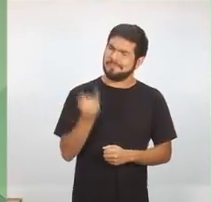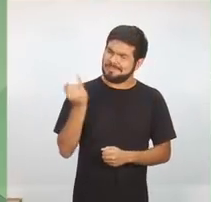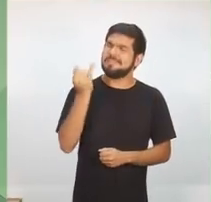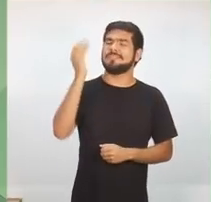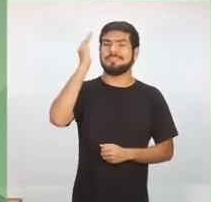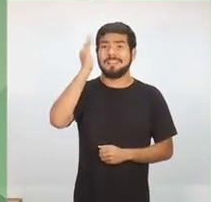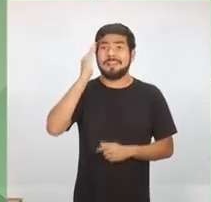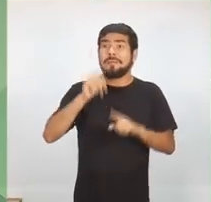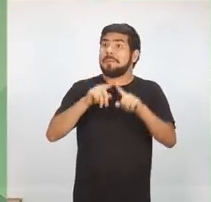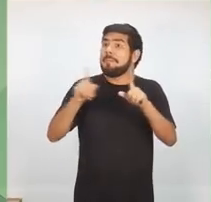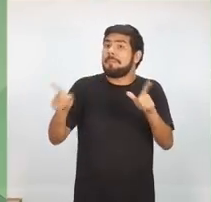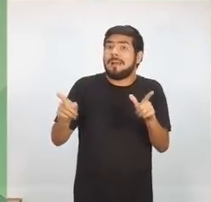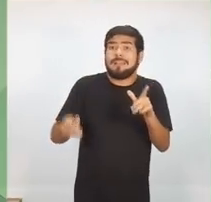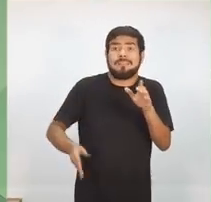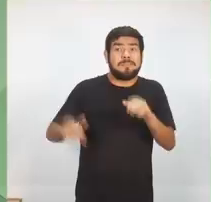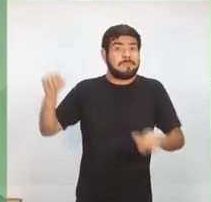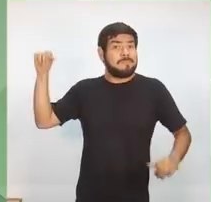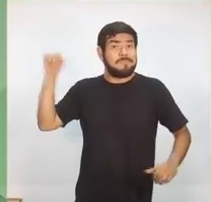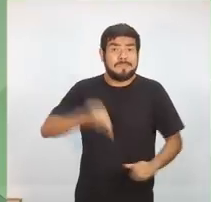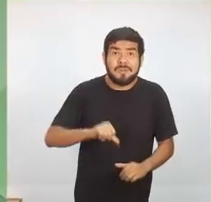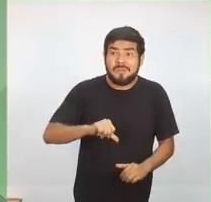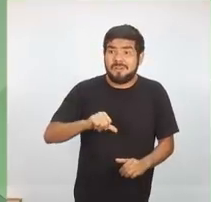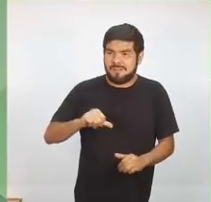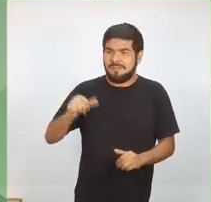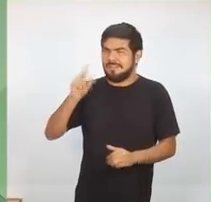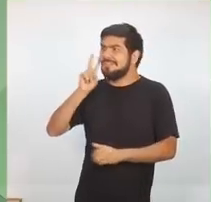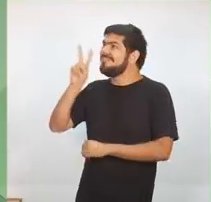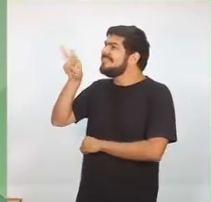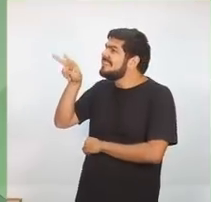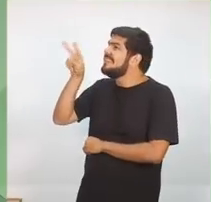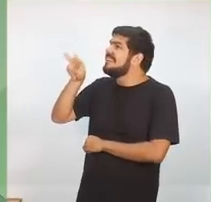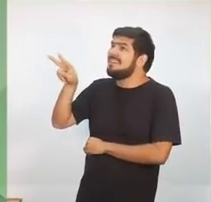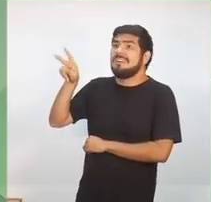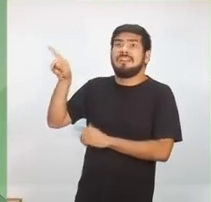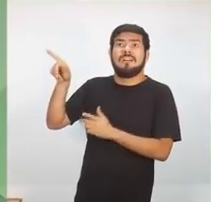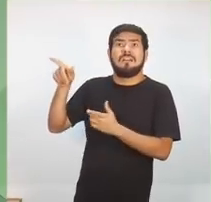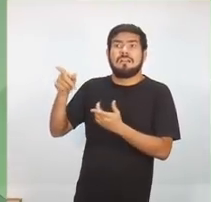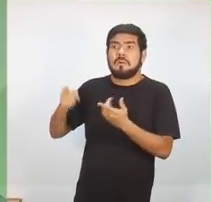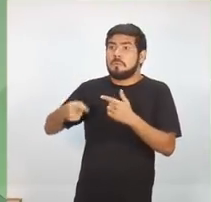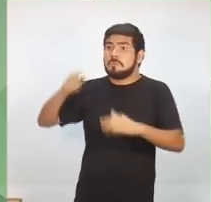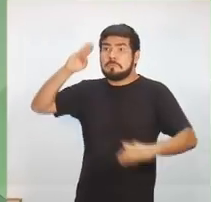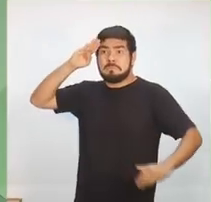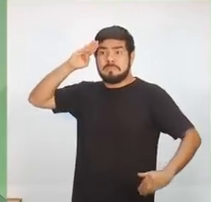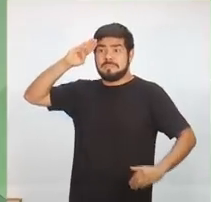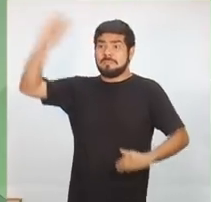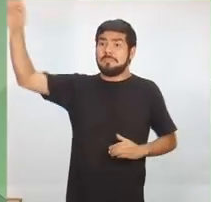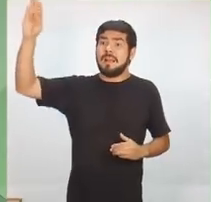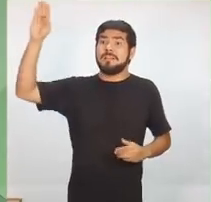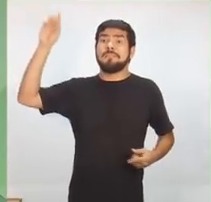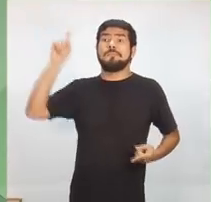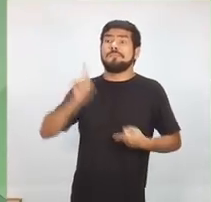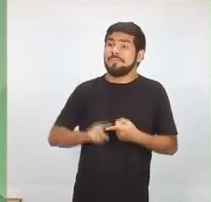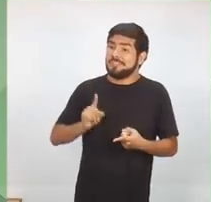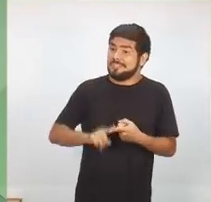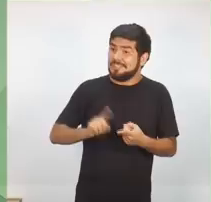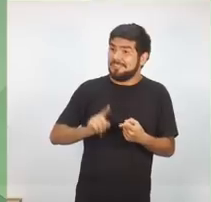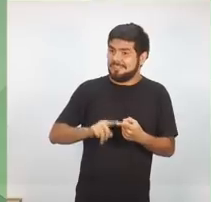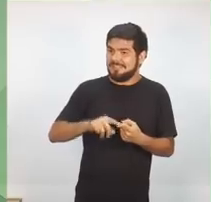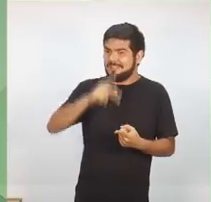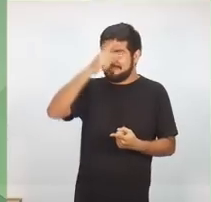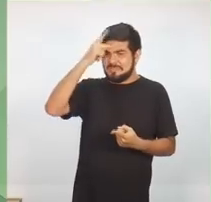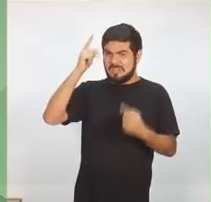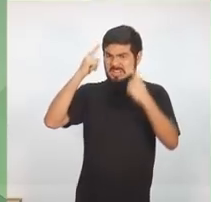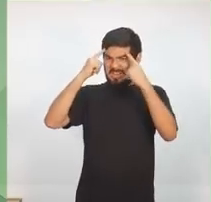do que isso, nós temos um diagnóstico, e aí a matéria toda foi colocada, onde um dos principais motivos que levam a esse